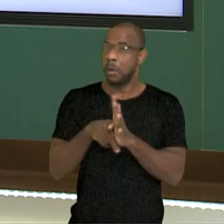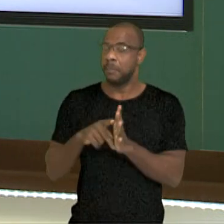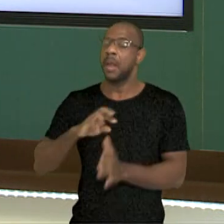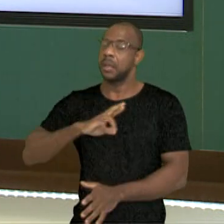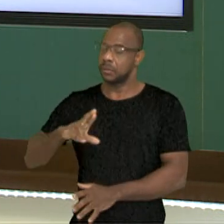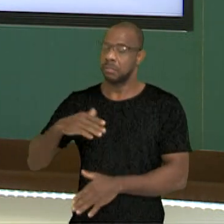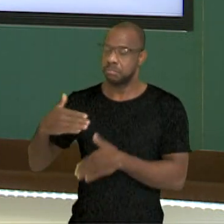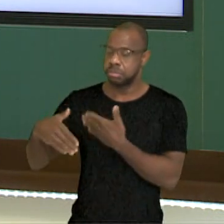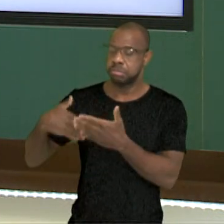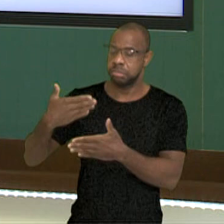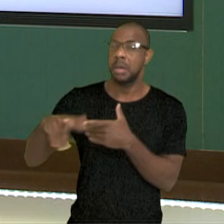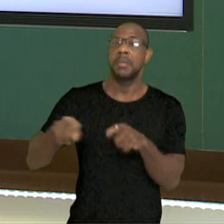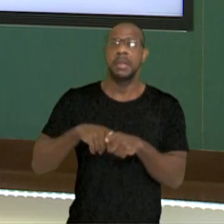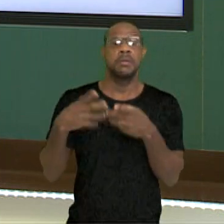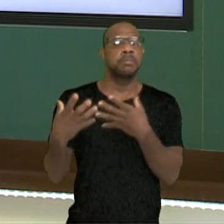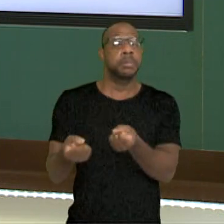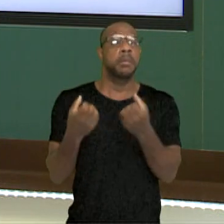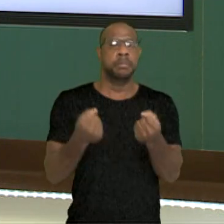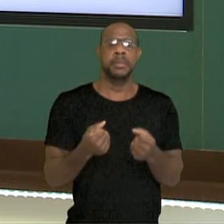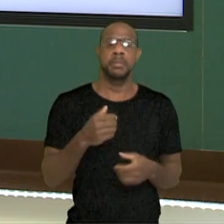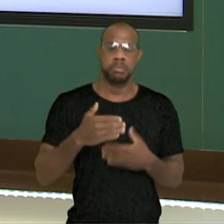mas eles vão se cristianizando.